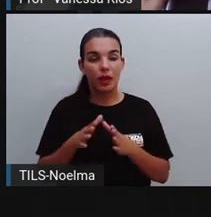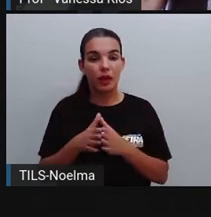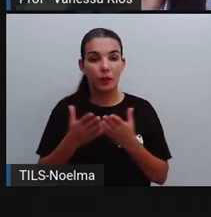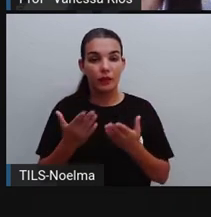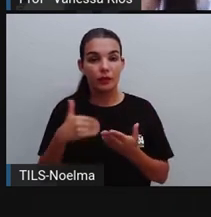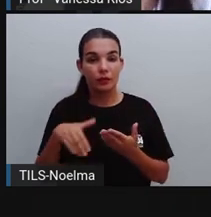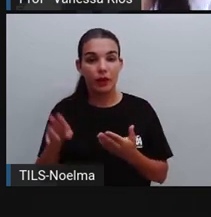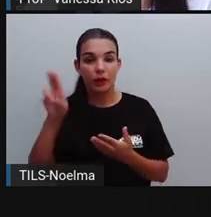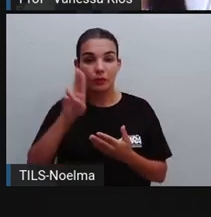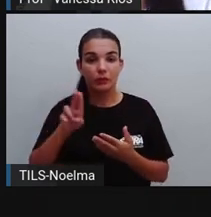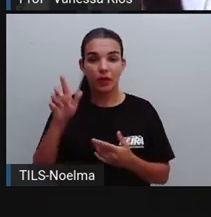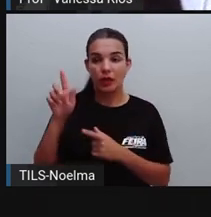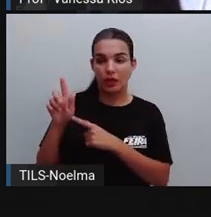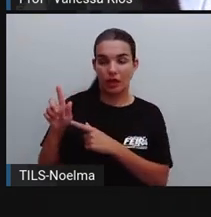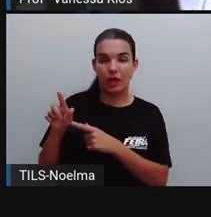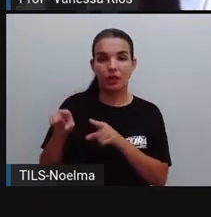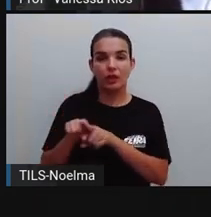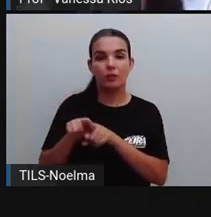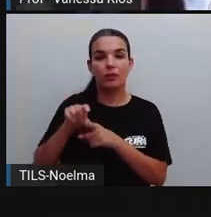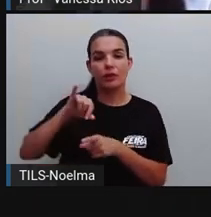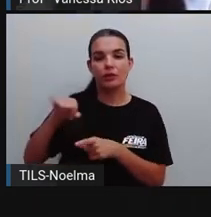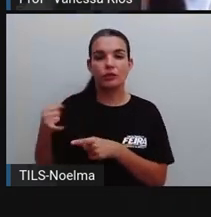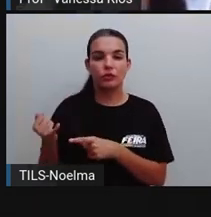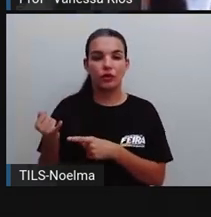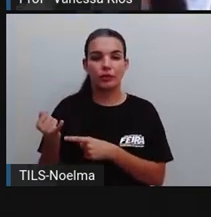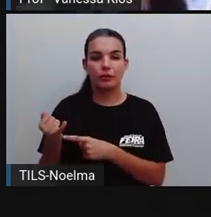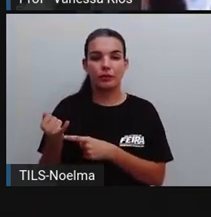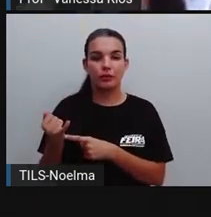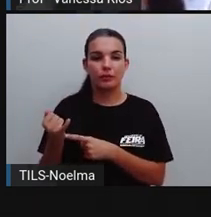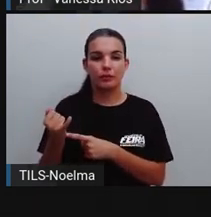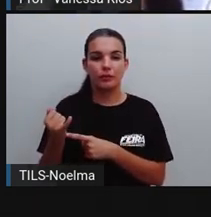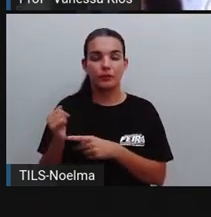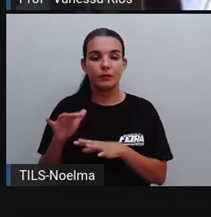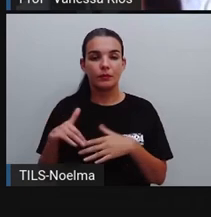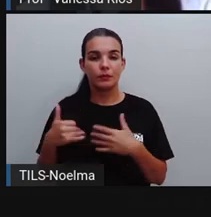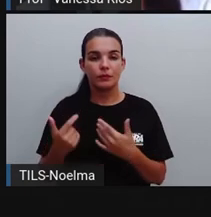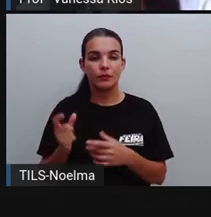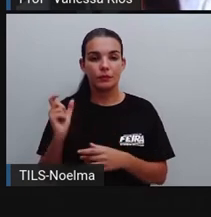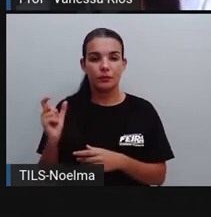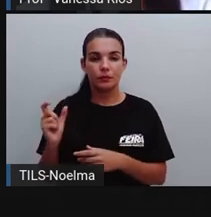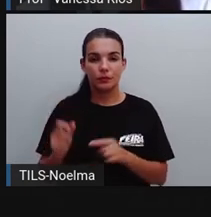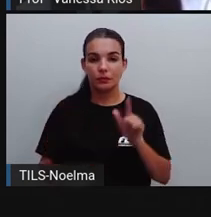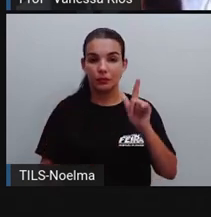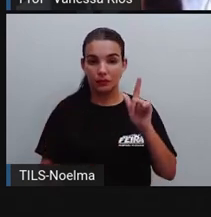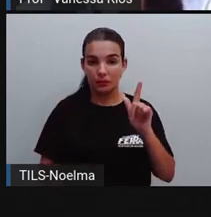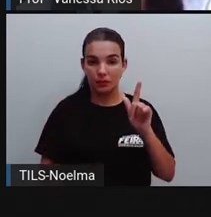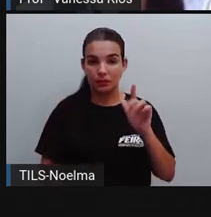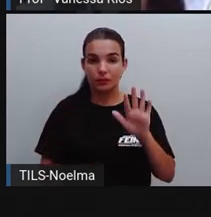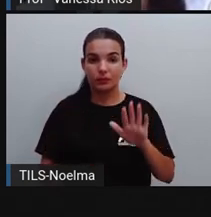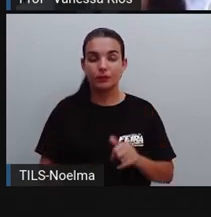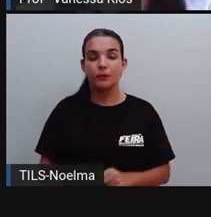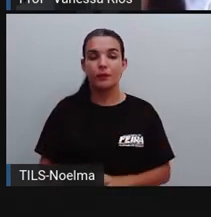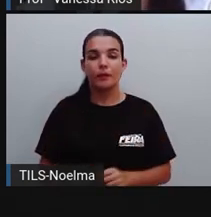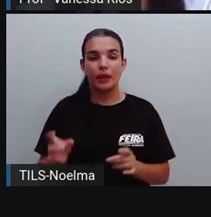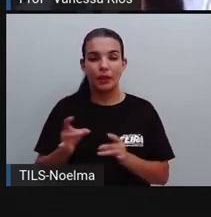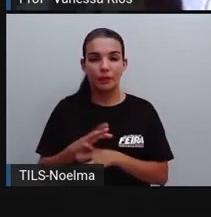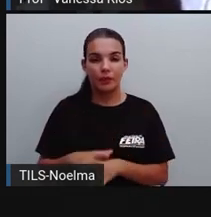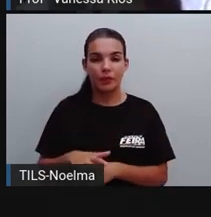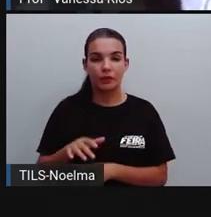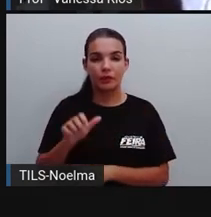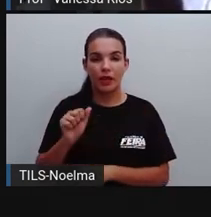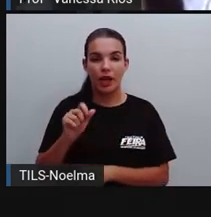a letra G, quando a gente vai utilizar a letra G. Nas palavras que terminem em ágio, égio,